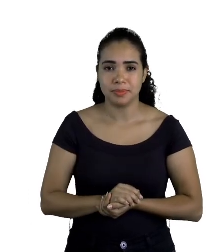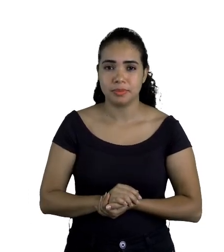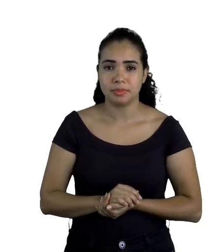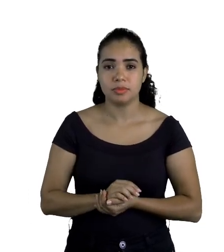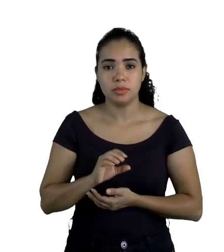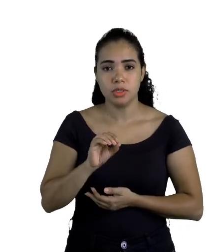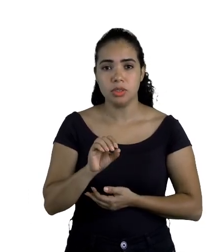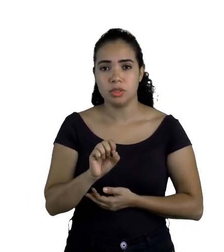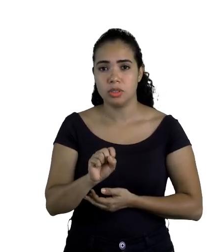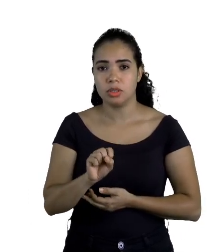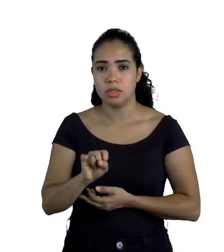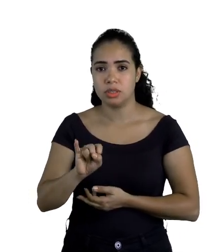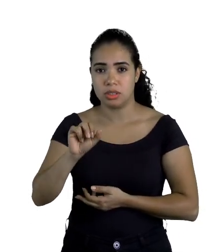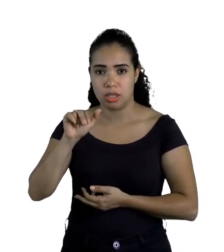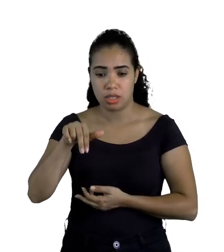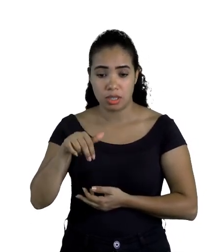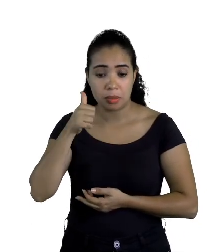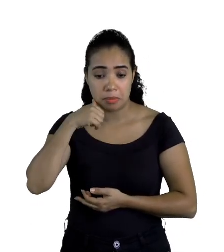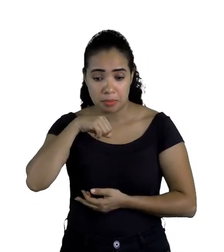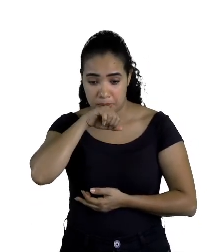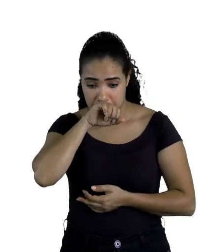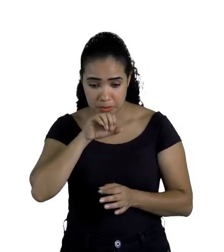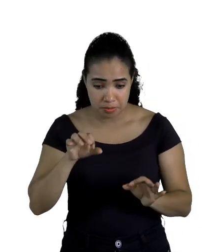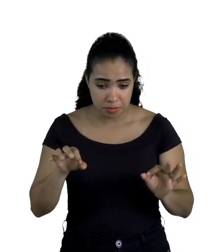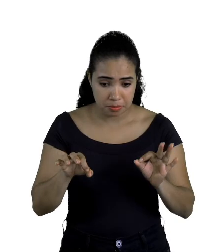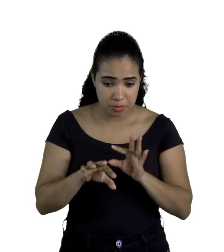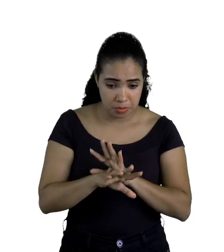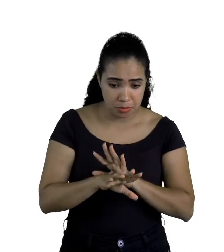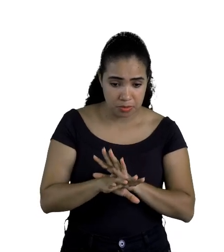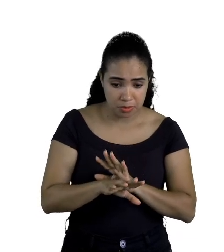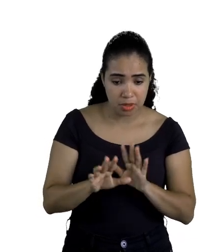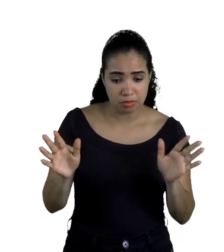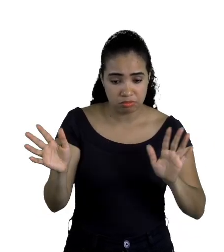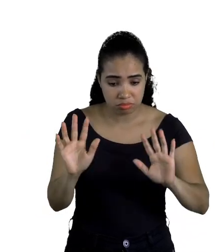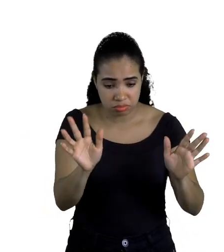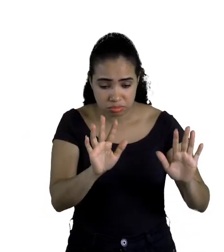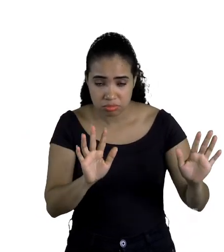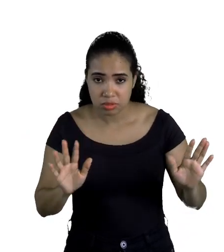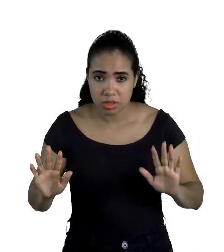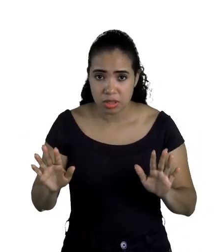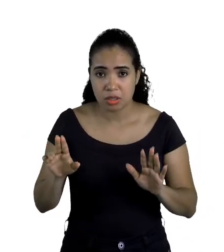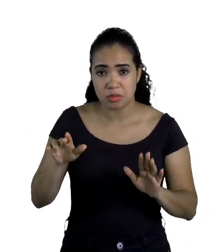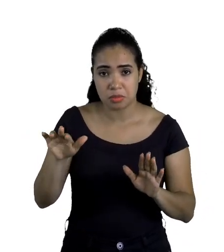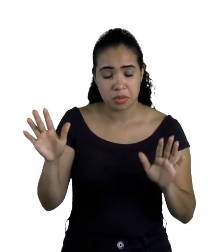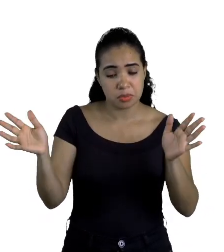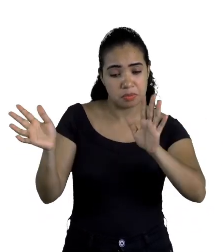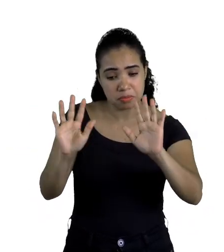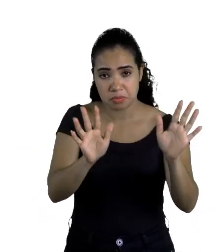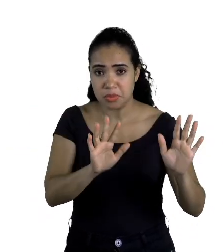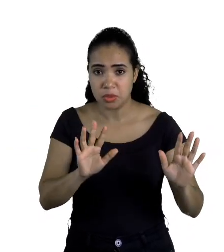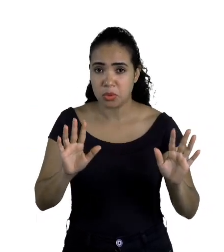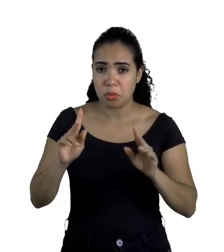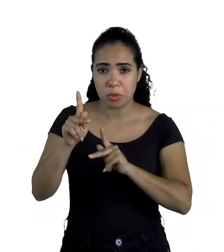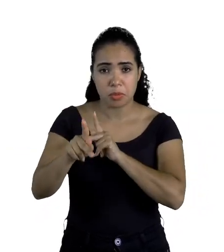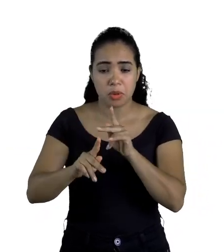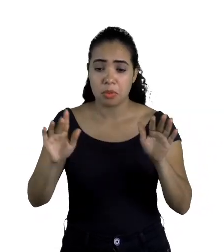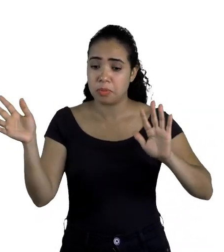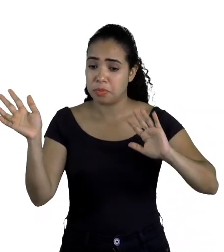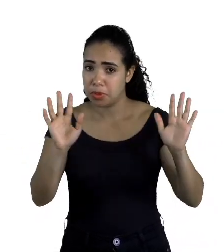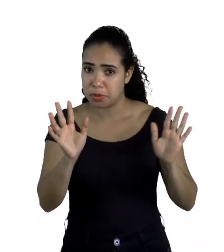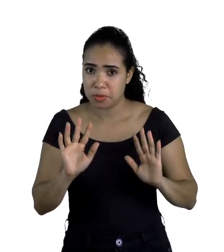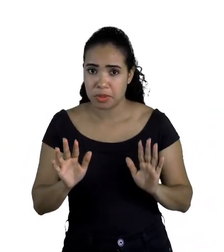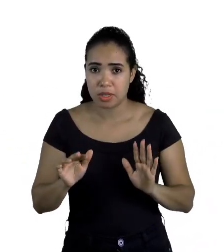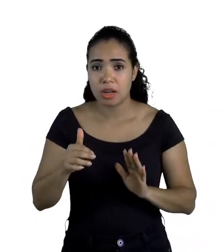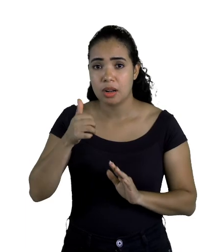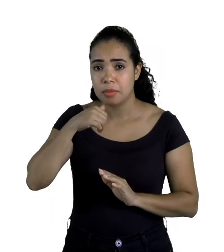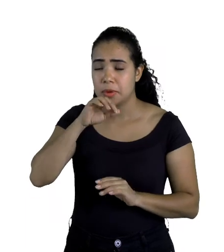Ossain, quando viu que a velha estava fora de perigo, despediu-se dela, dos seus irmãos e de todos. A velha